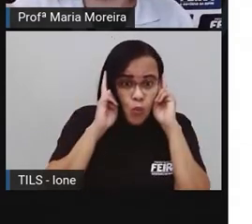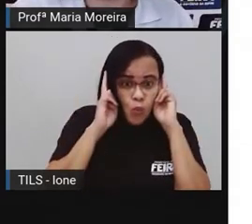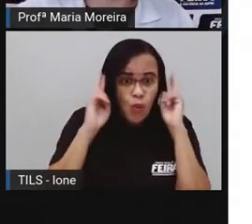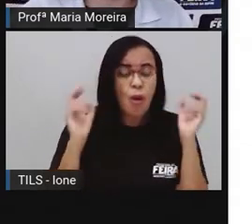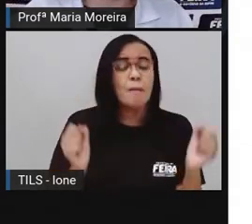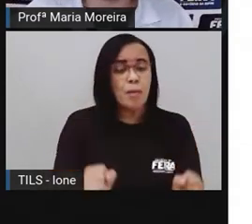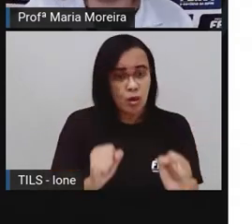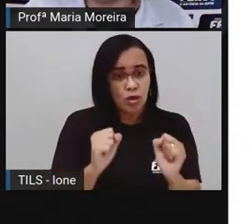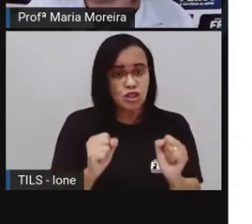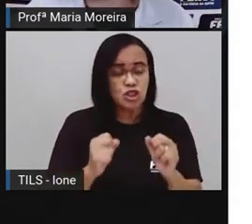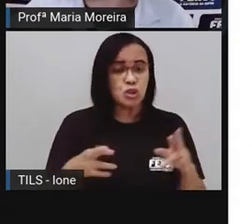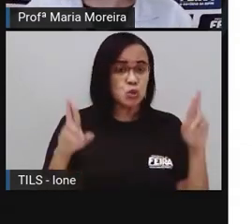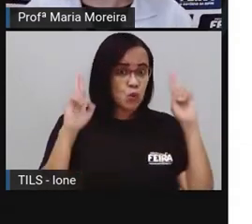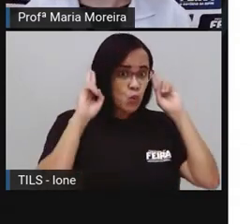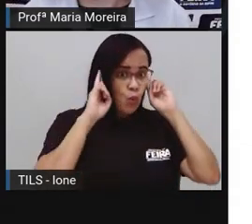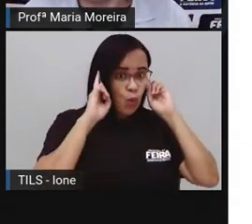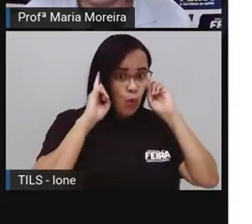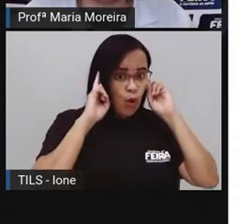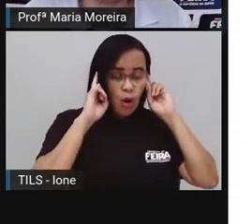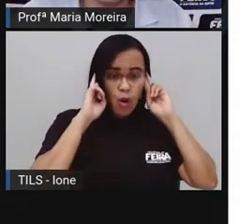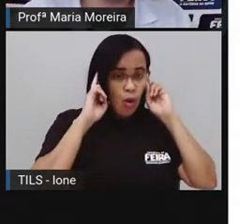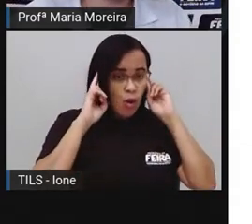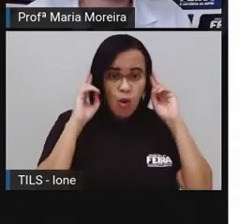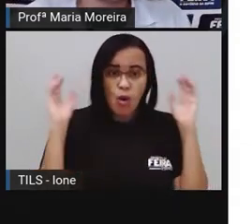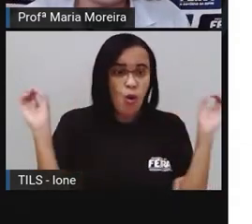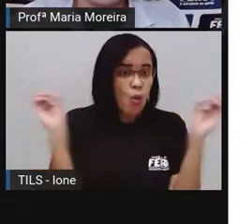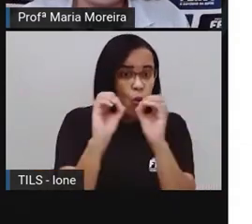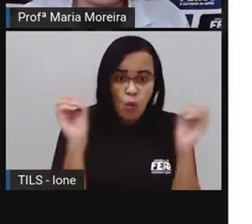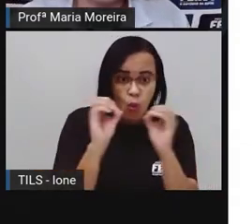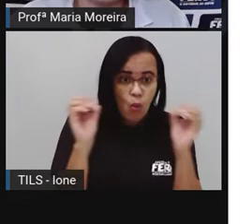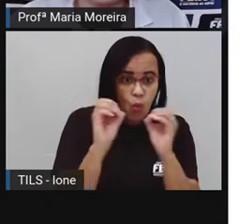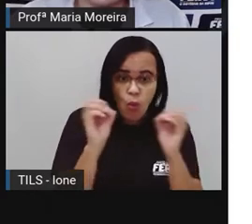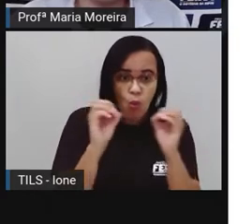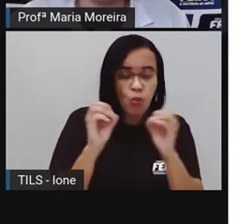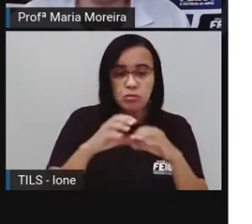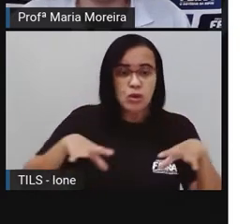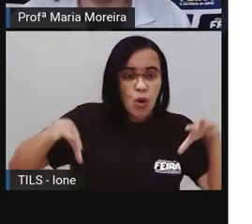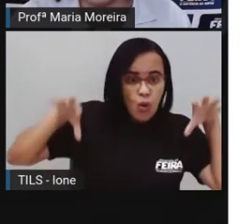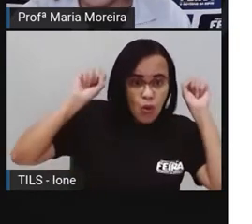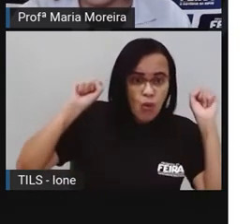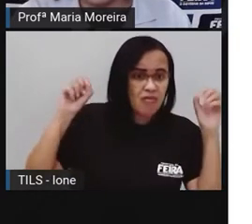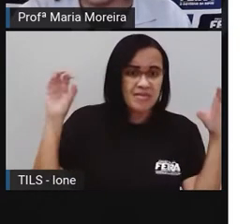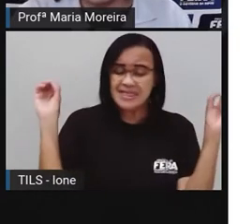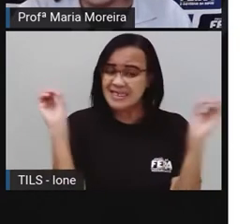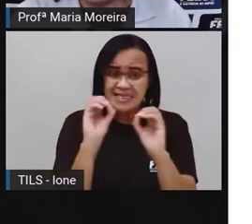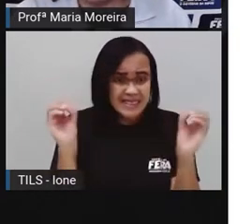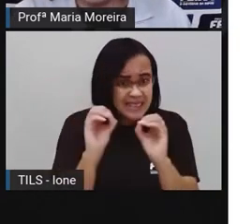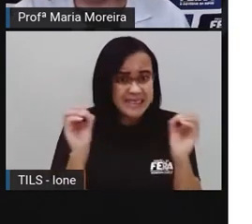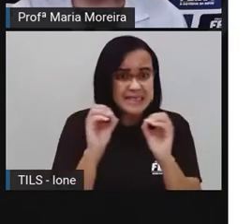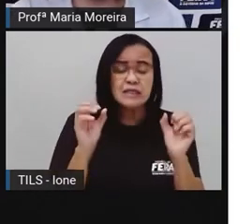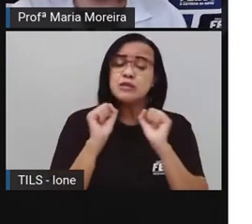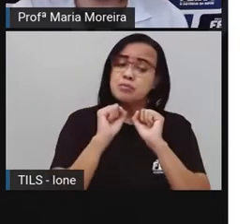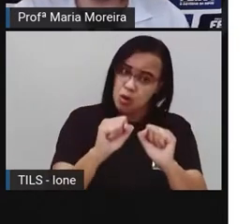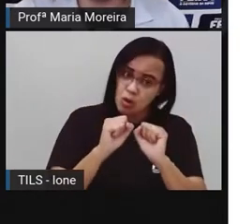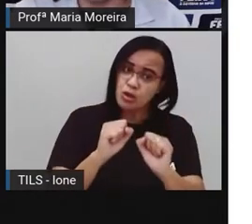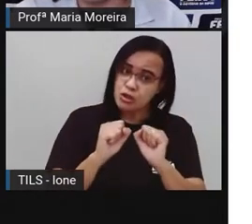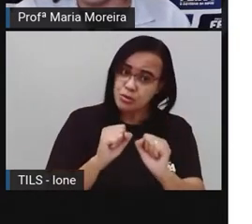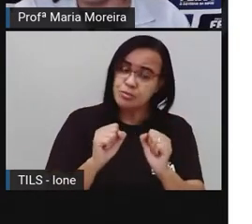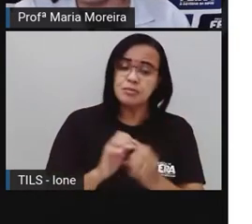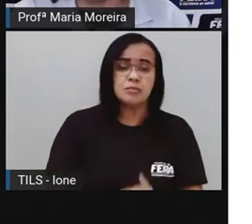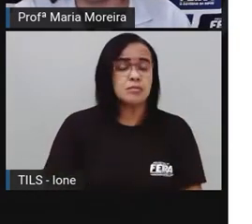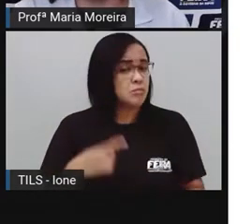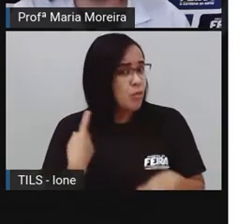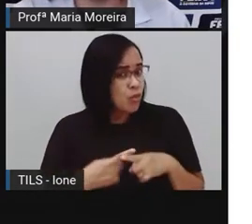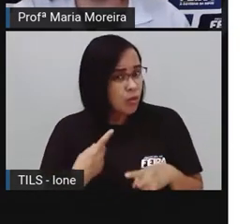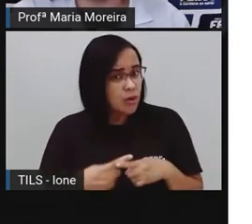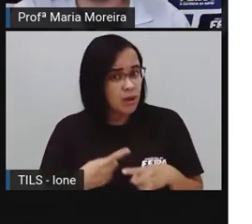cabeça começa a doer e aí você começa já a ficar estressado com relação àquilo. Bom, a poluição sonora